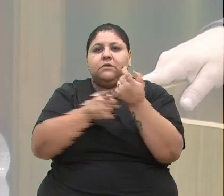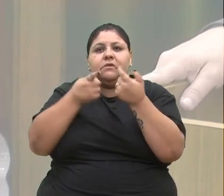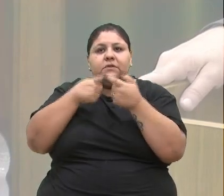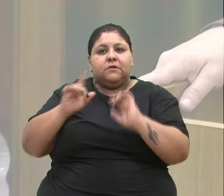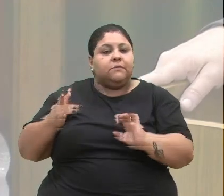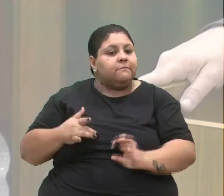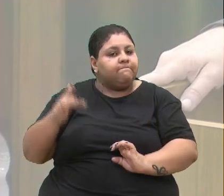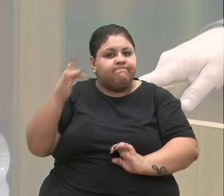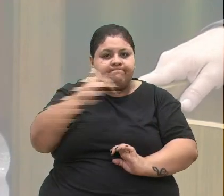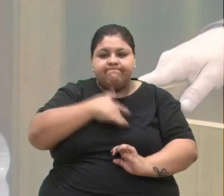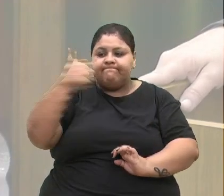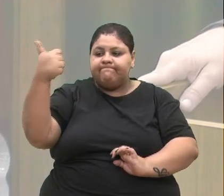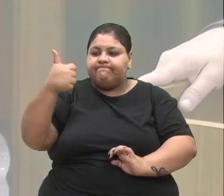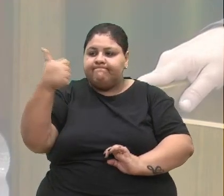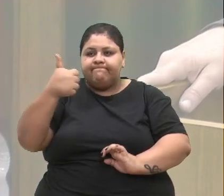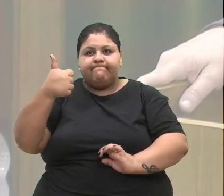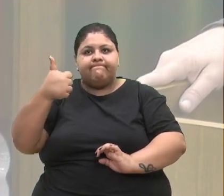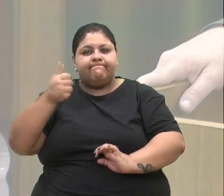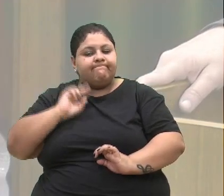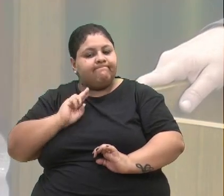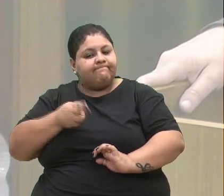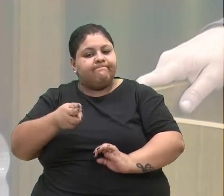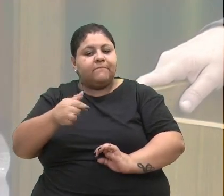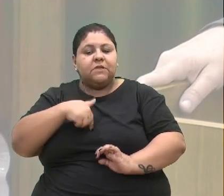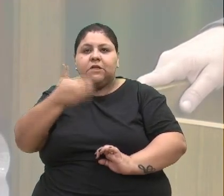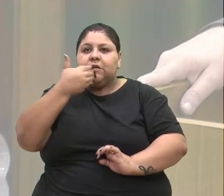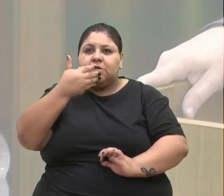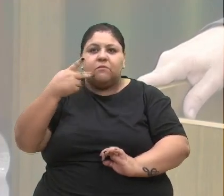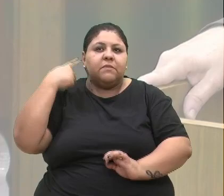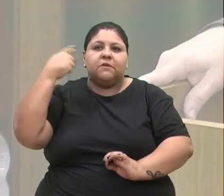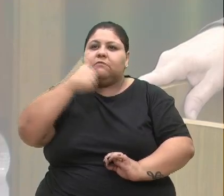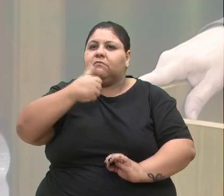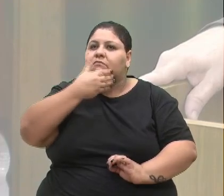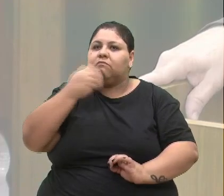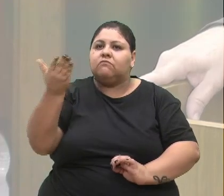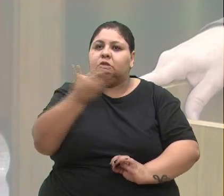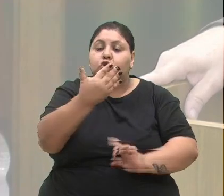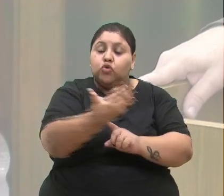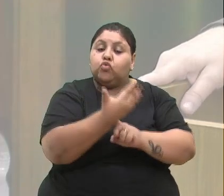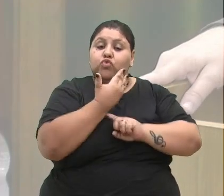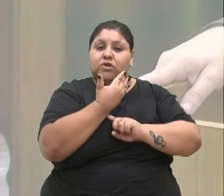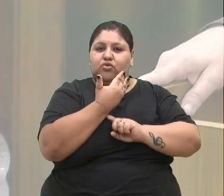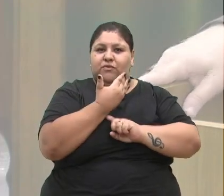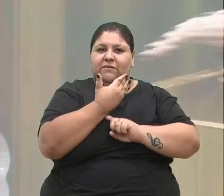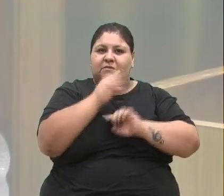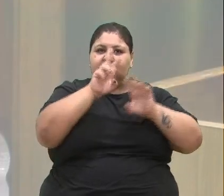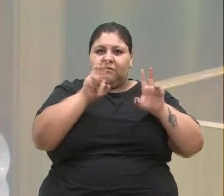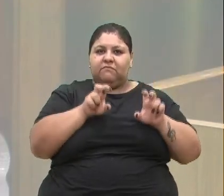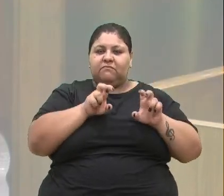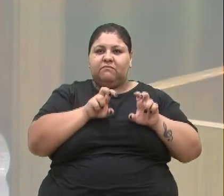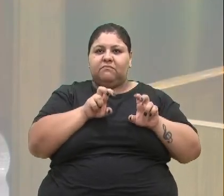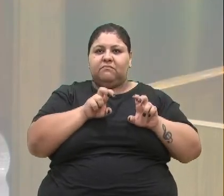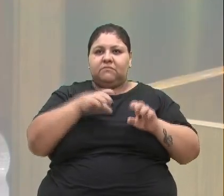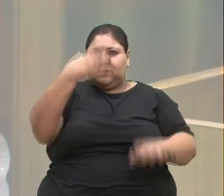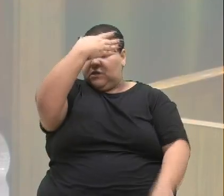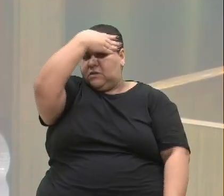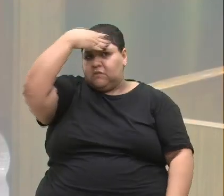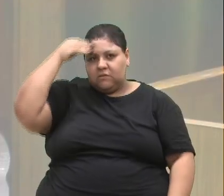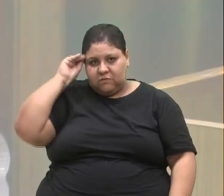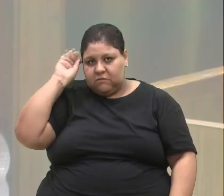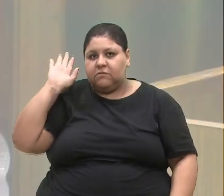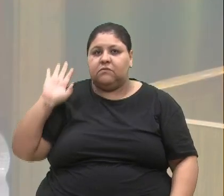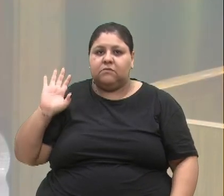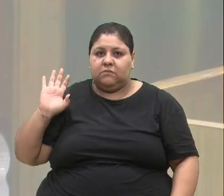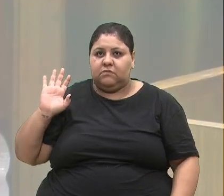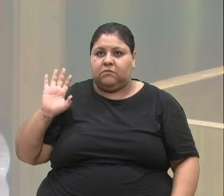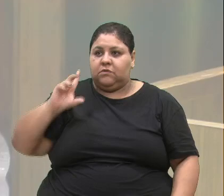a saúde, em primeiro lugar, como sempre. Então, eu peço aos nobres pares que nos ajudem nessa questão, esquecendo aqui a situação